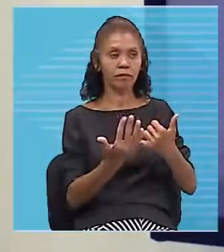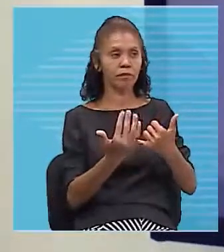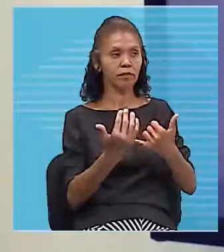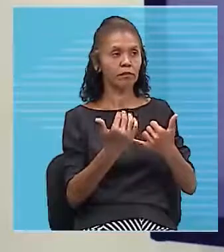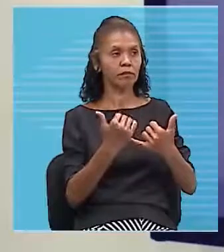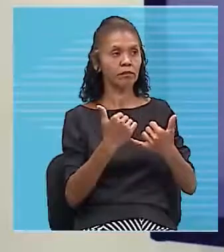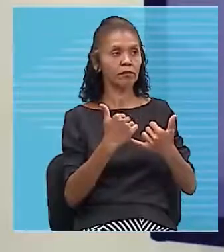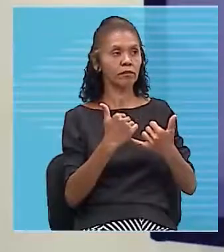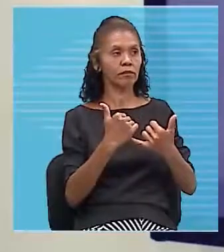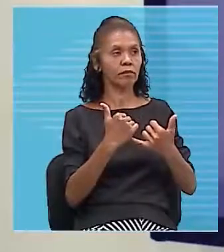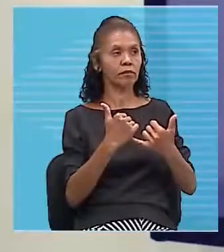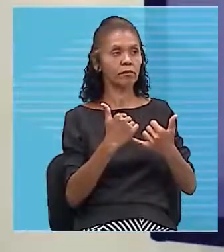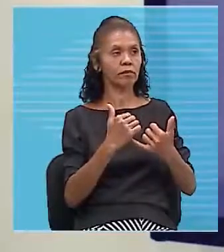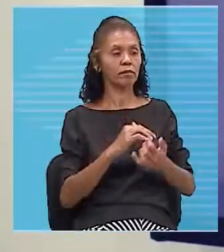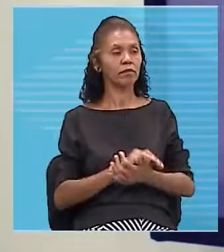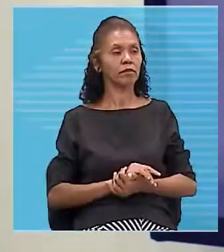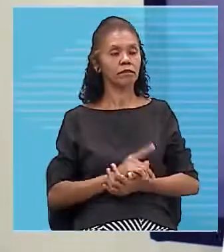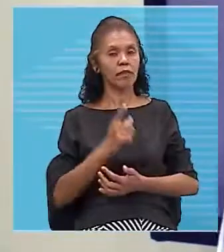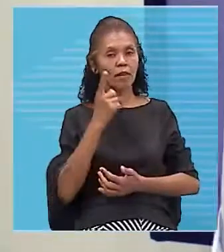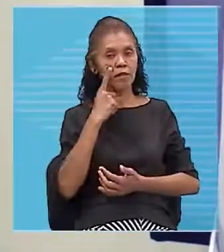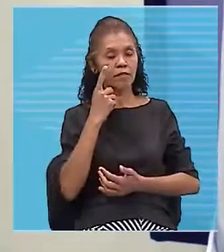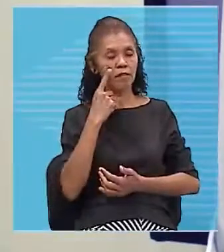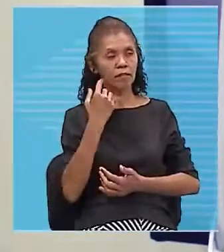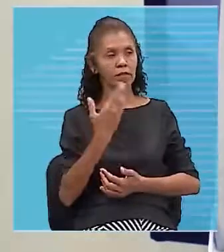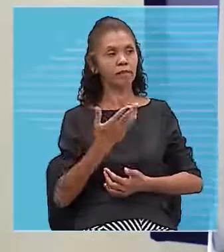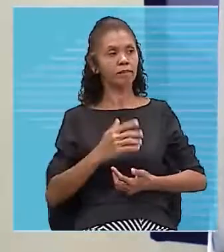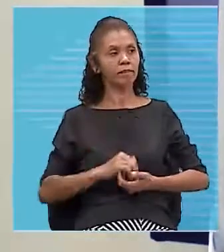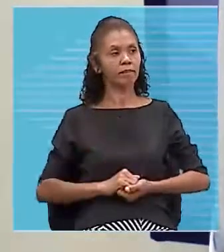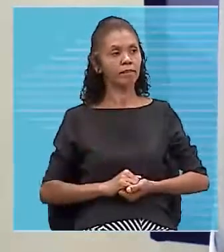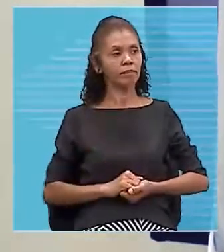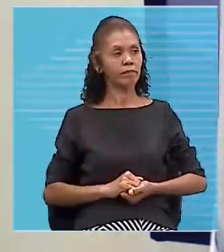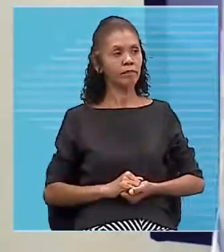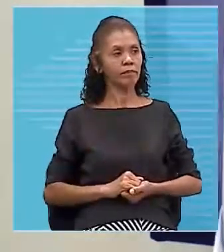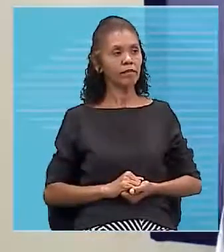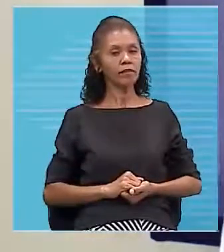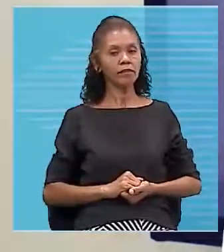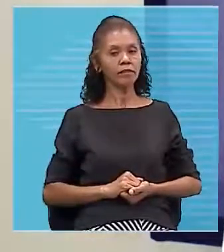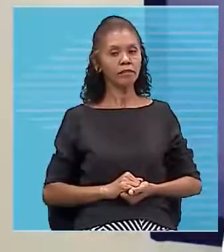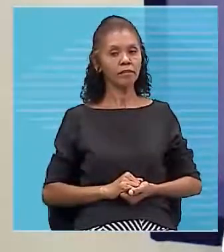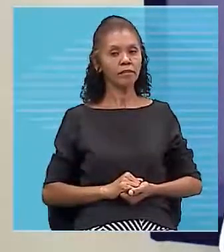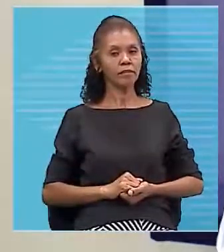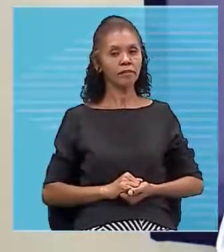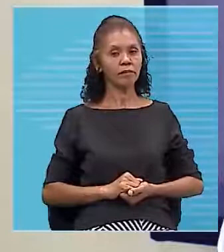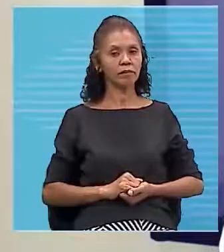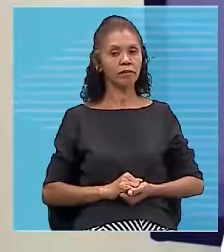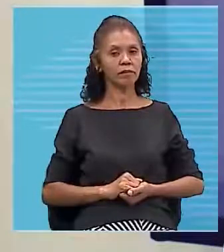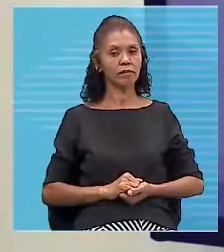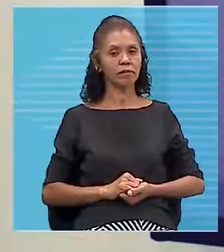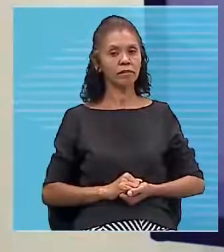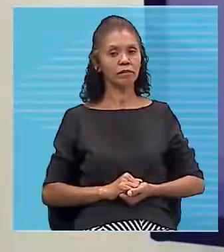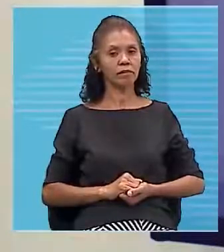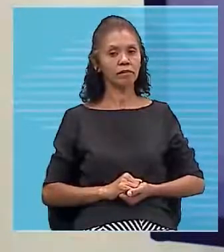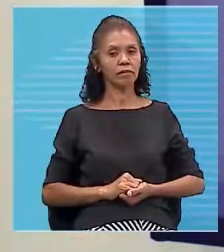por cima. Olha só, então, o campo magnético está saindo da tela.